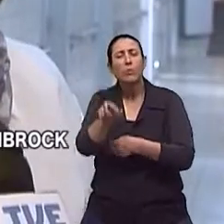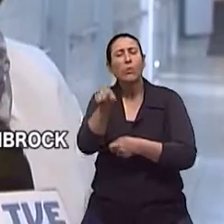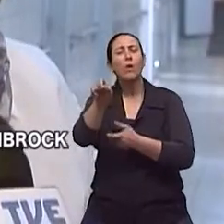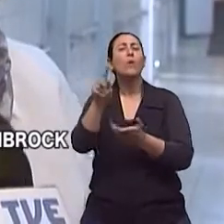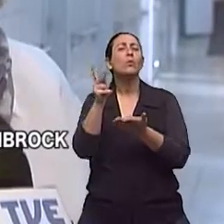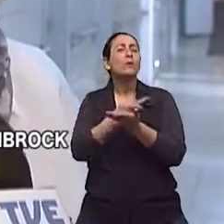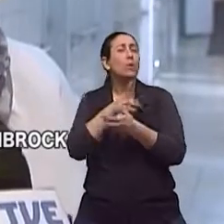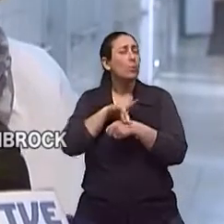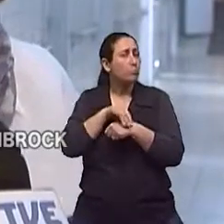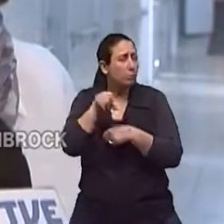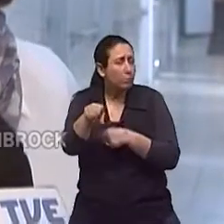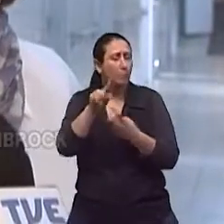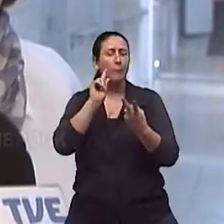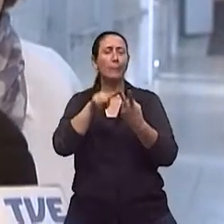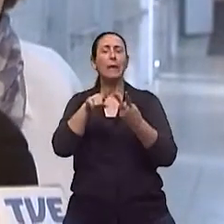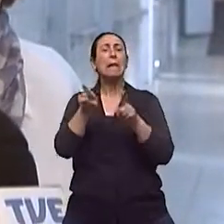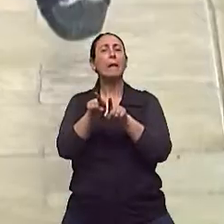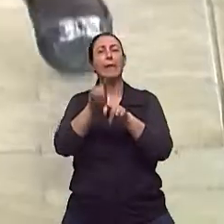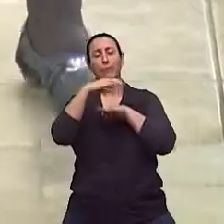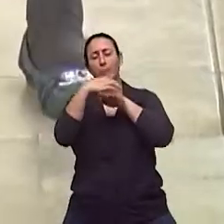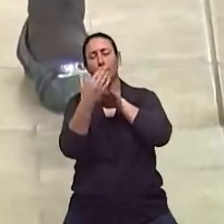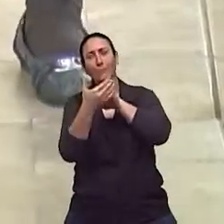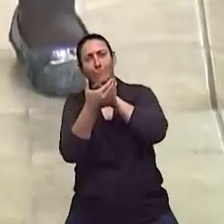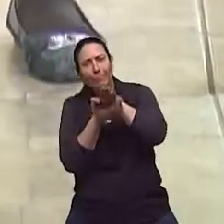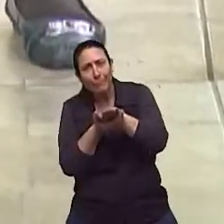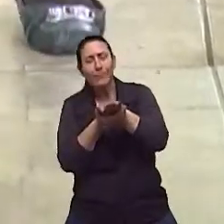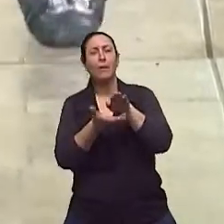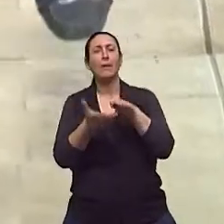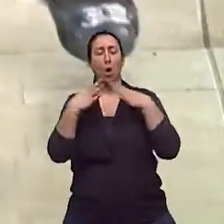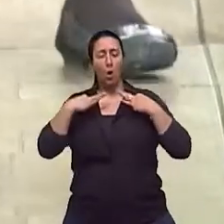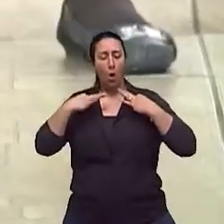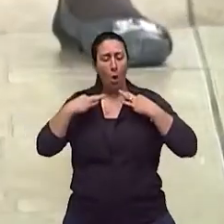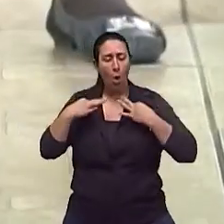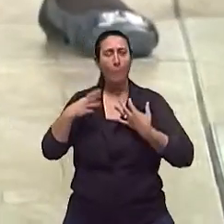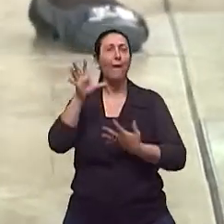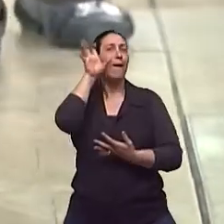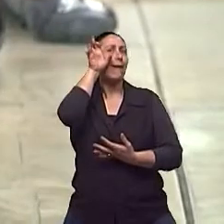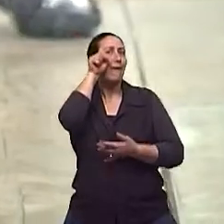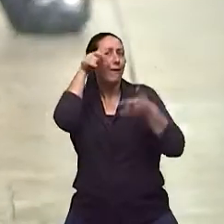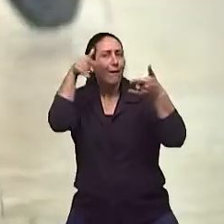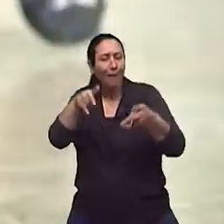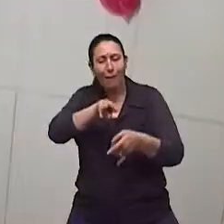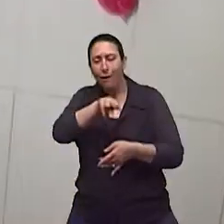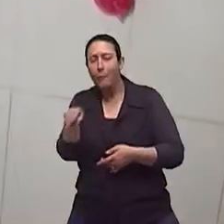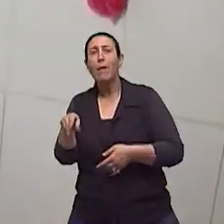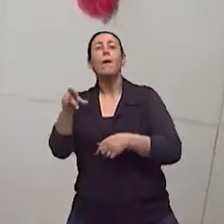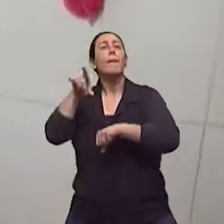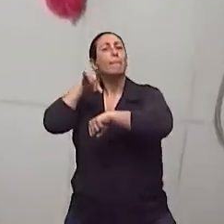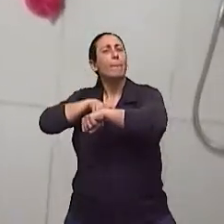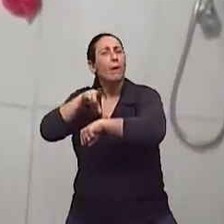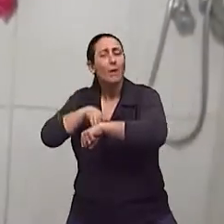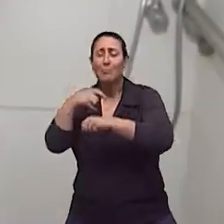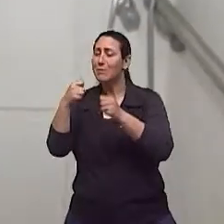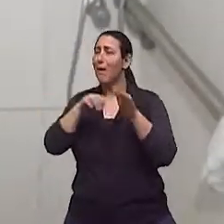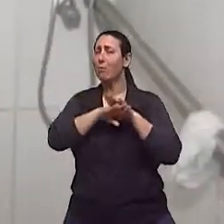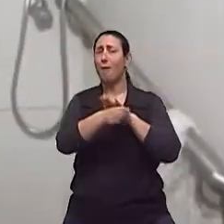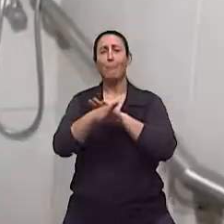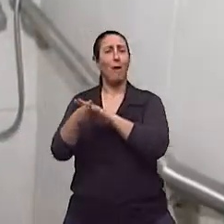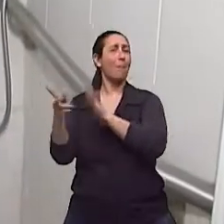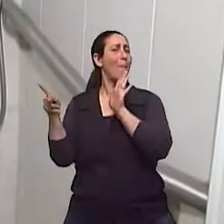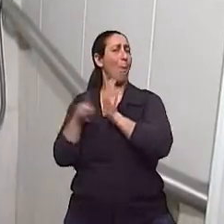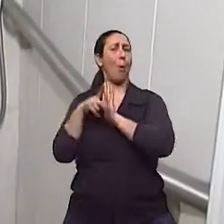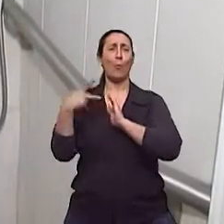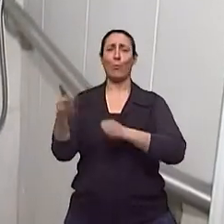calçado, a questão da roupa, da cama, dos banheiros. Tudo isso tem que ser adaptado ao